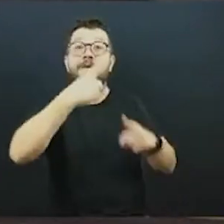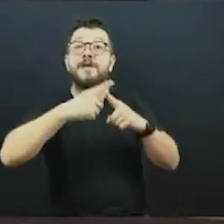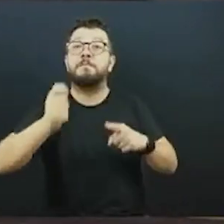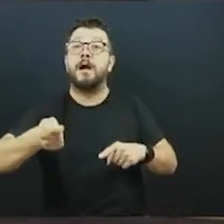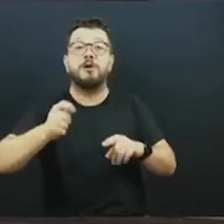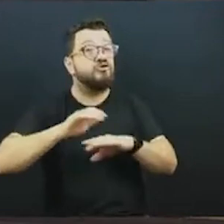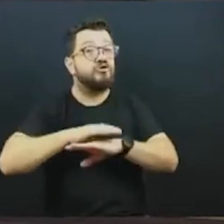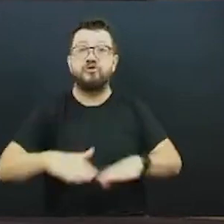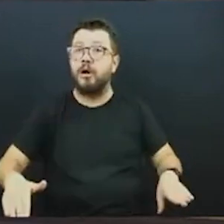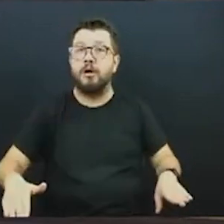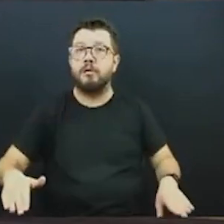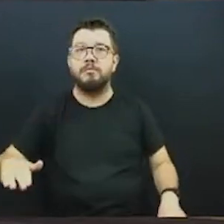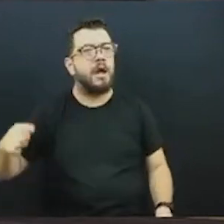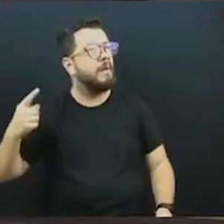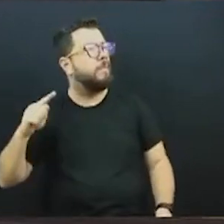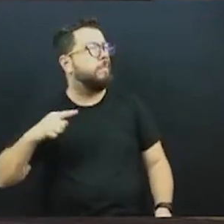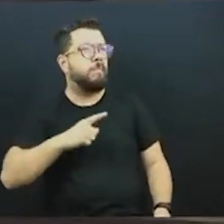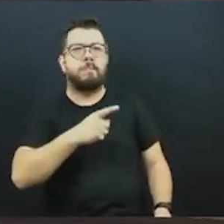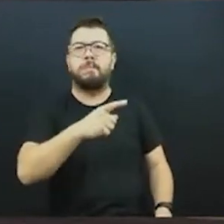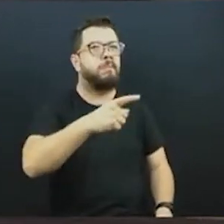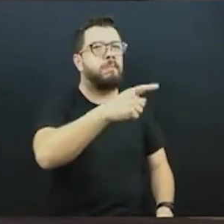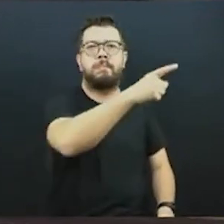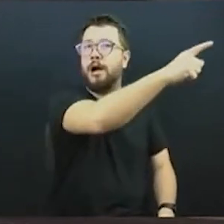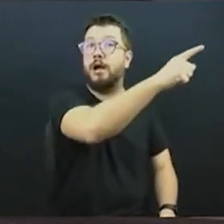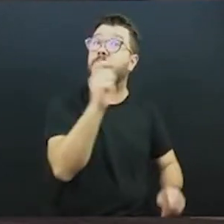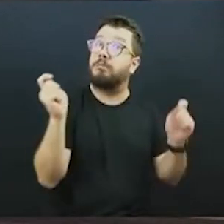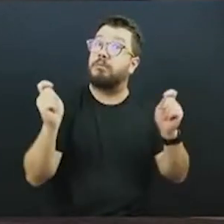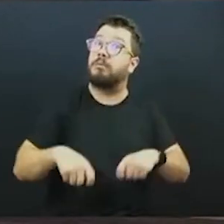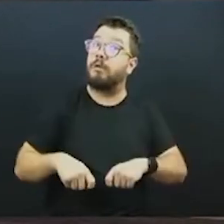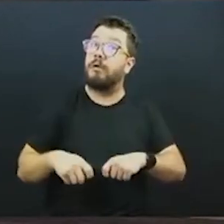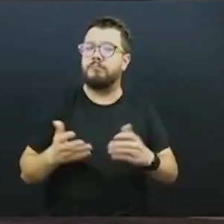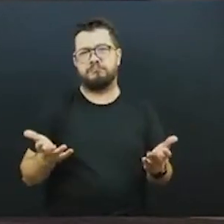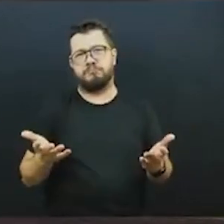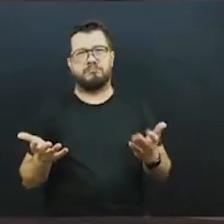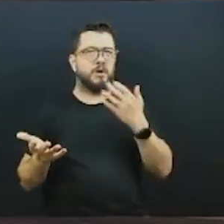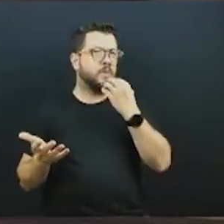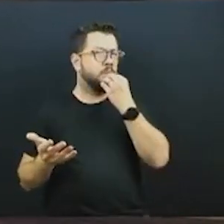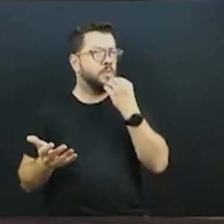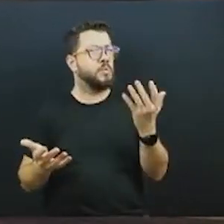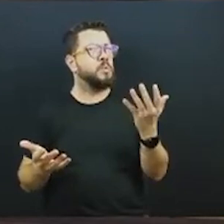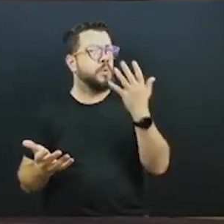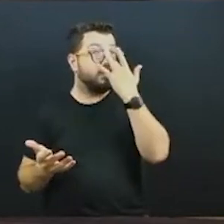transporte muito bem integrado. Eu destaco também a padronização dos ônibus, das linhas.